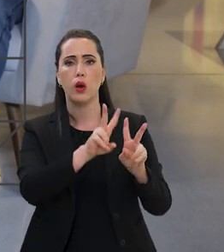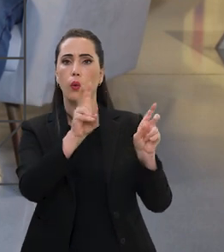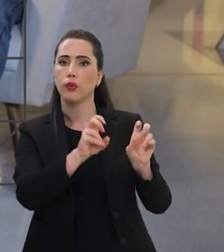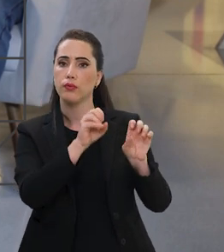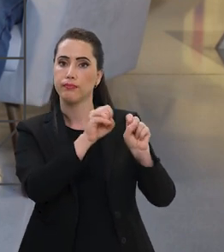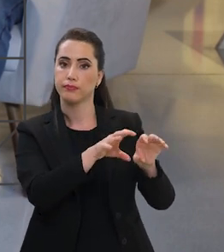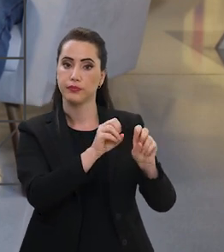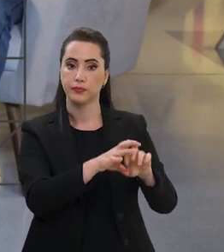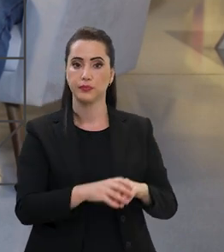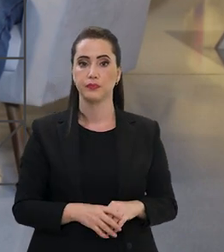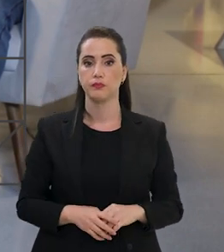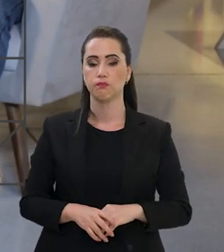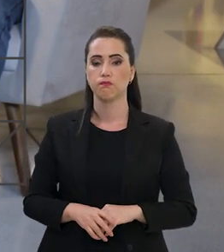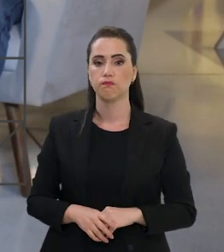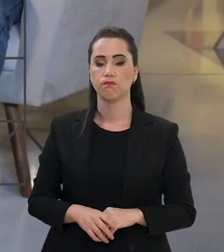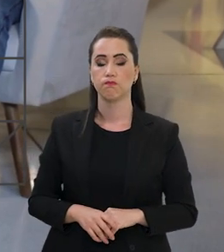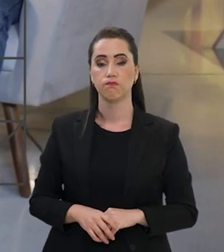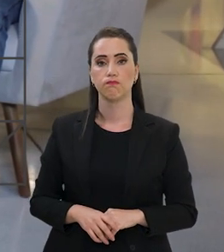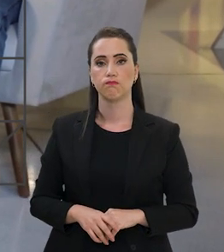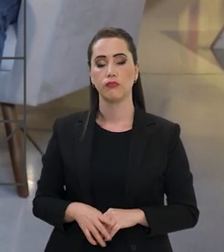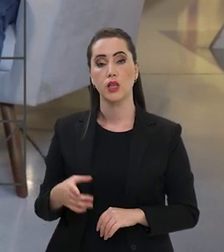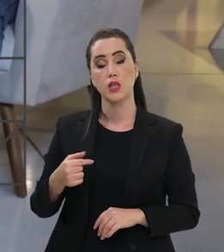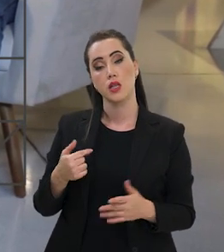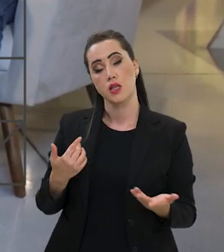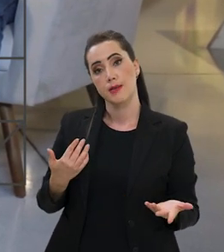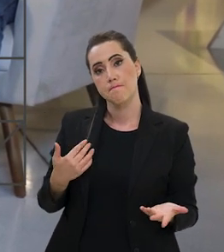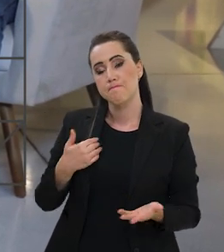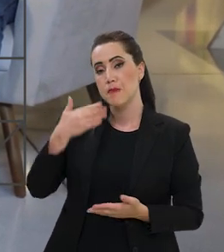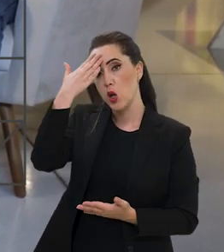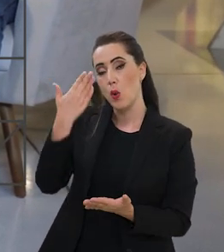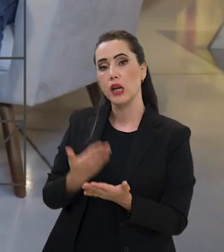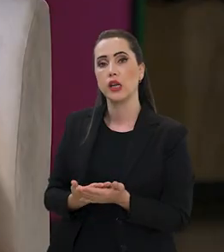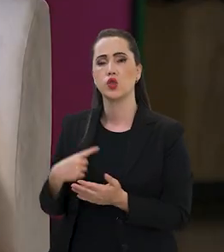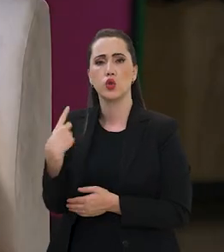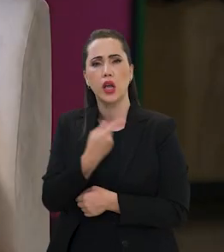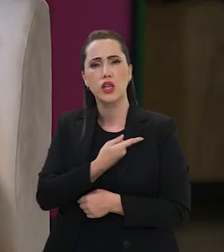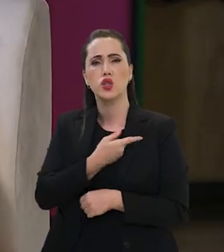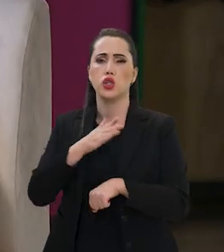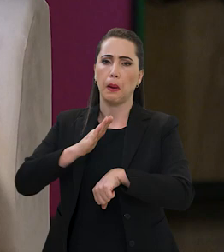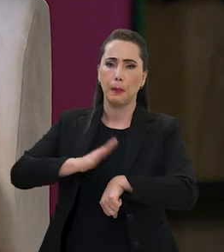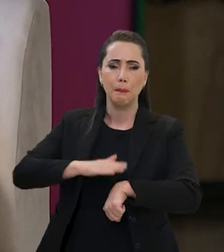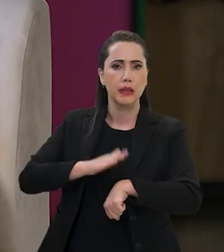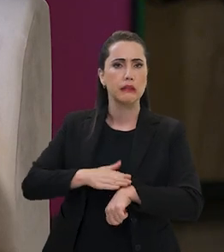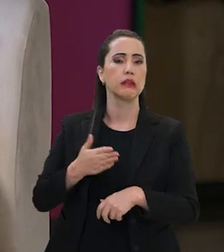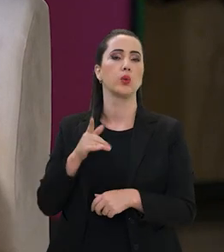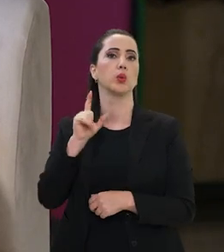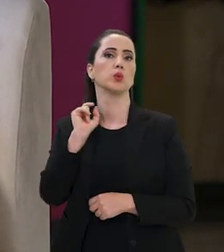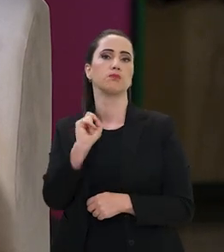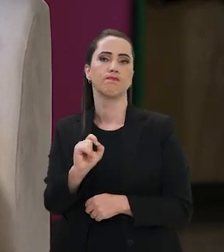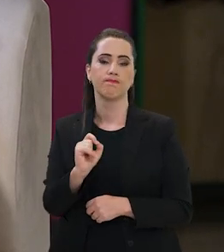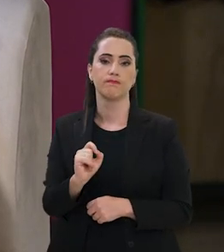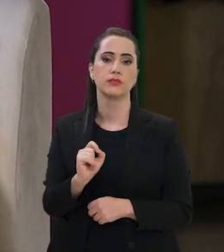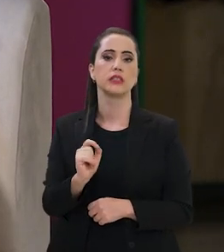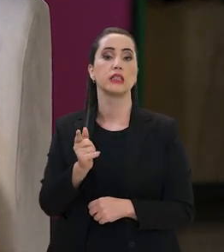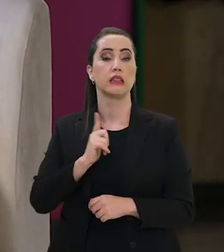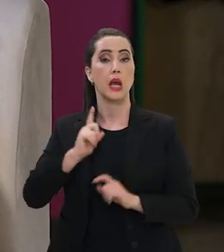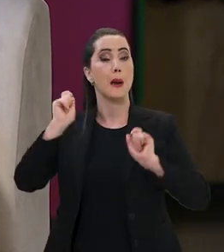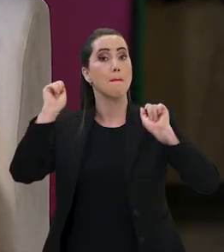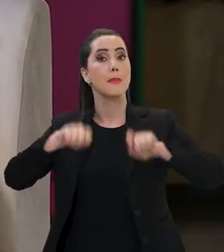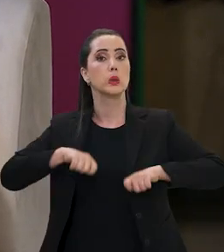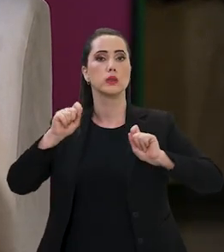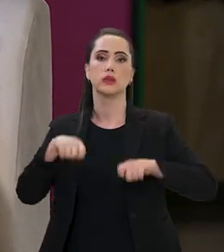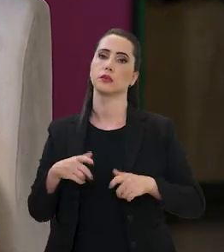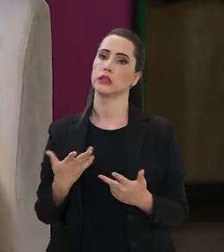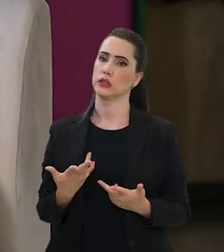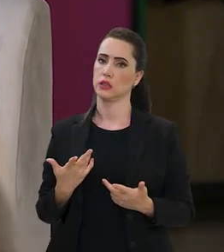educação? Eu acredito que nós estamos num momento em que existe uma